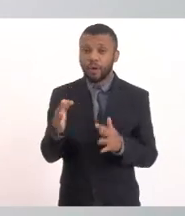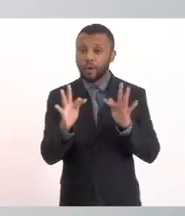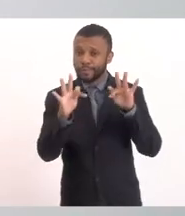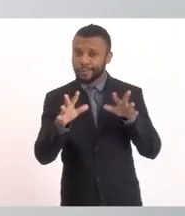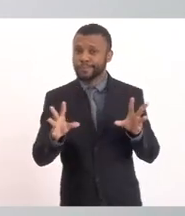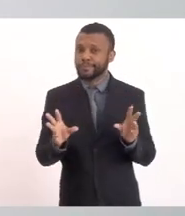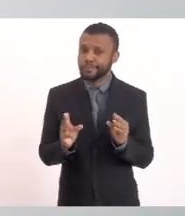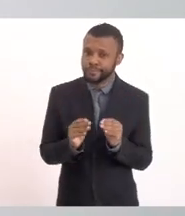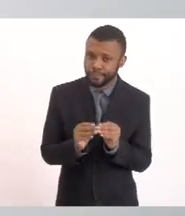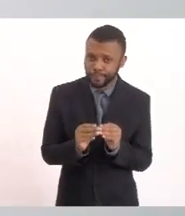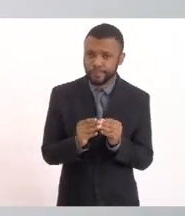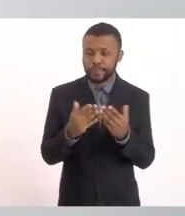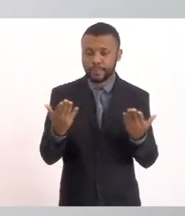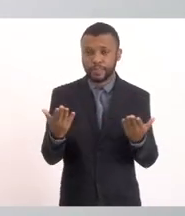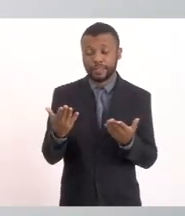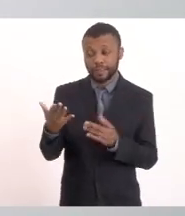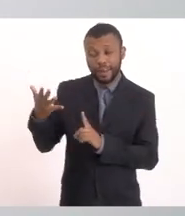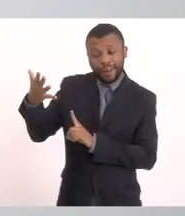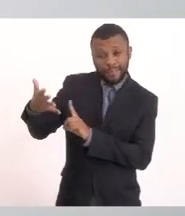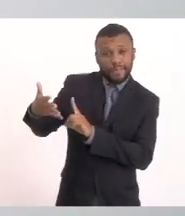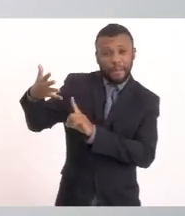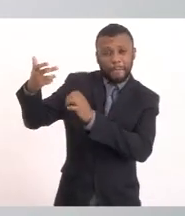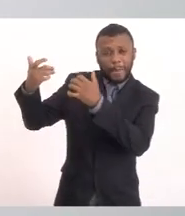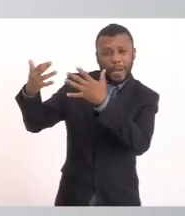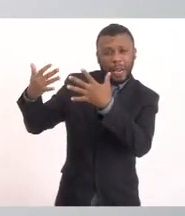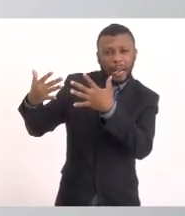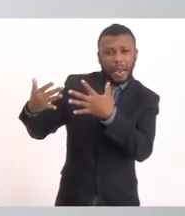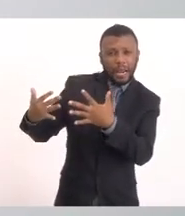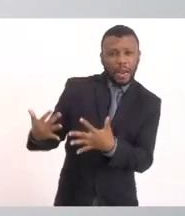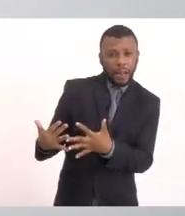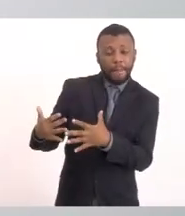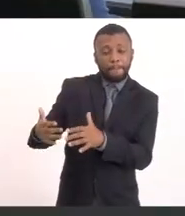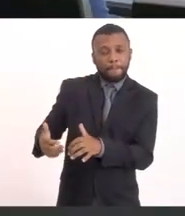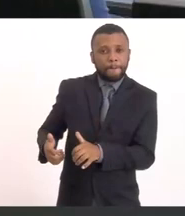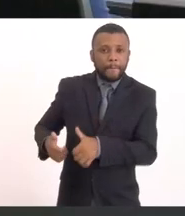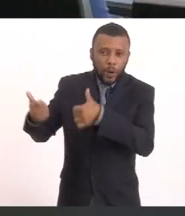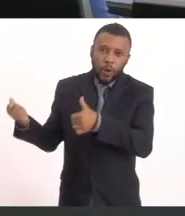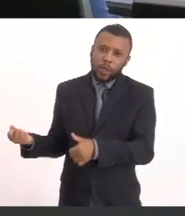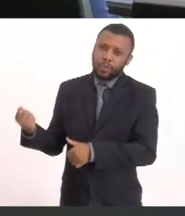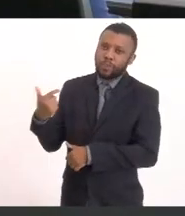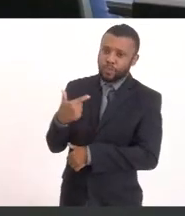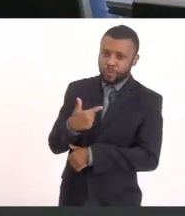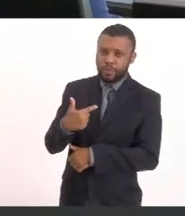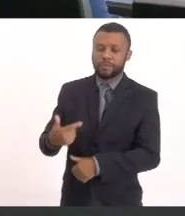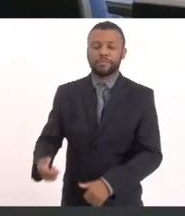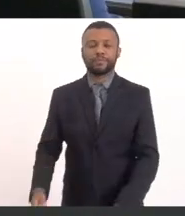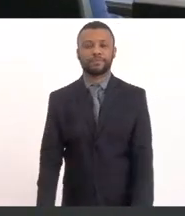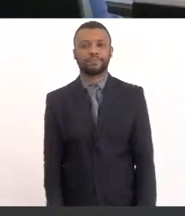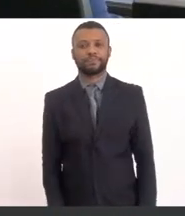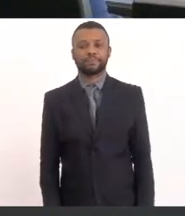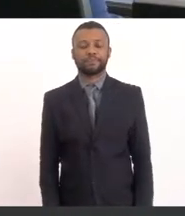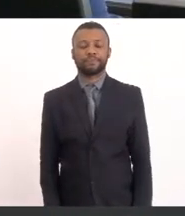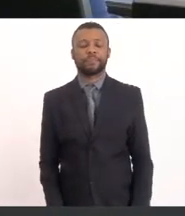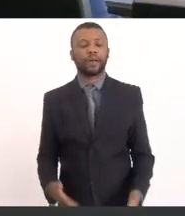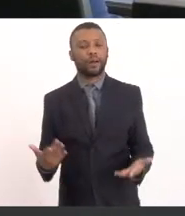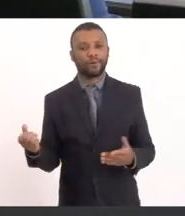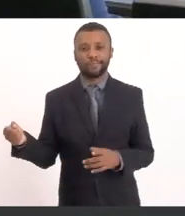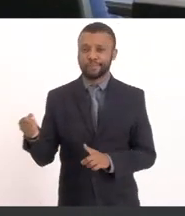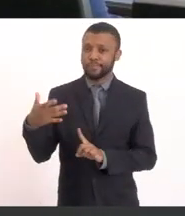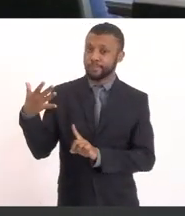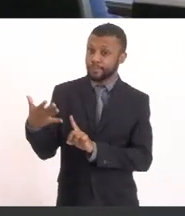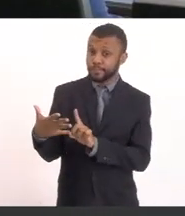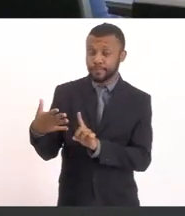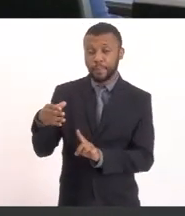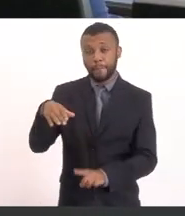Porque Ele vai falar Muito mais Até Do que a gente Muito obrigado Doutora Edna Uma palavra agora Matheus Alves